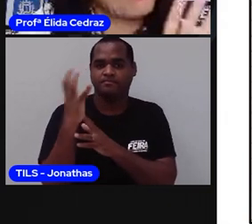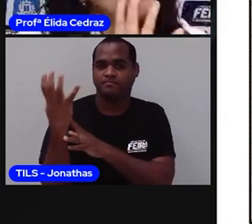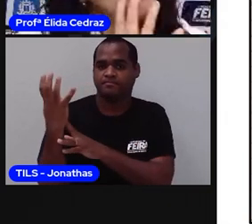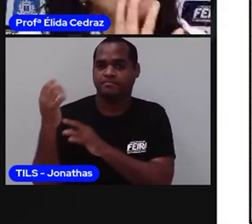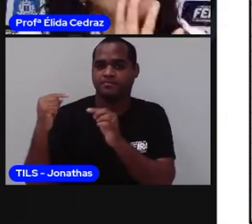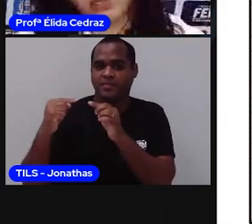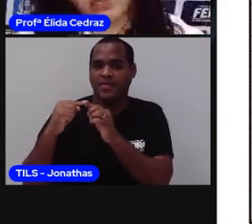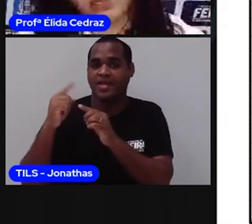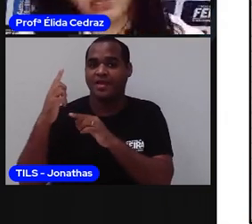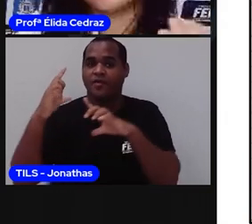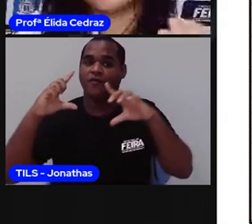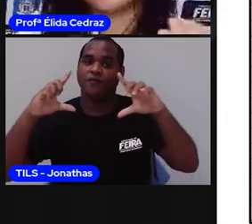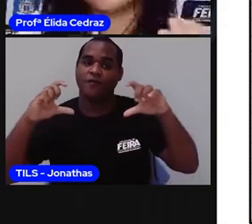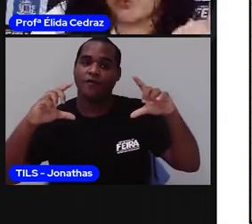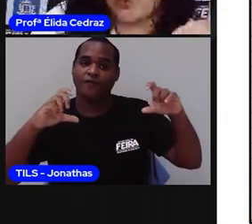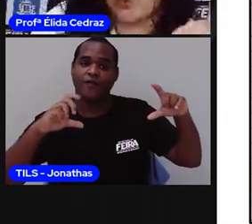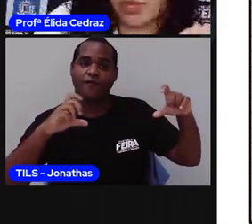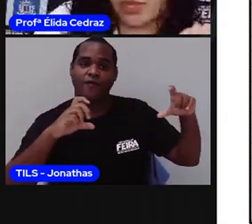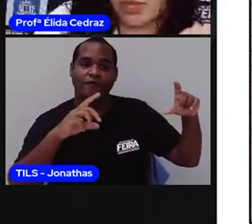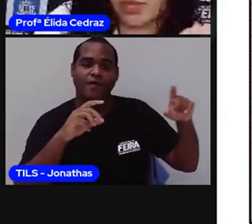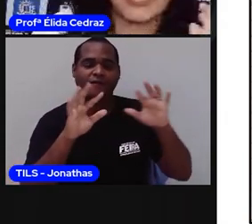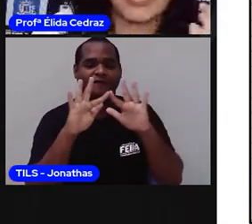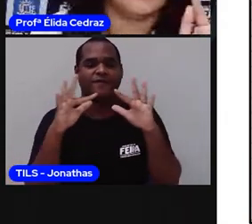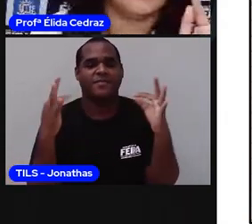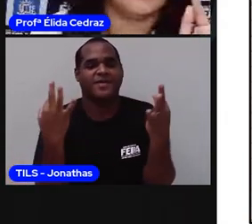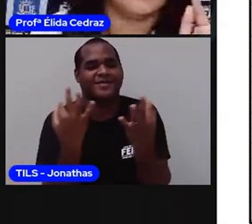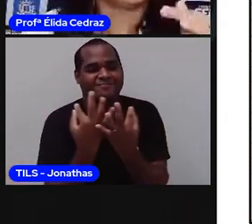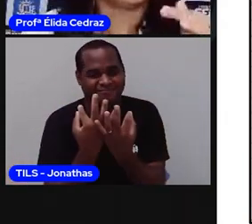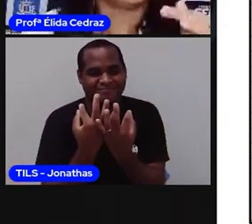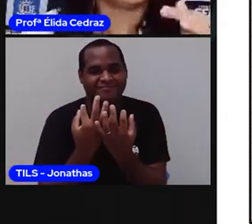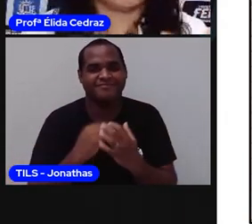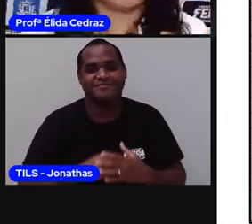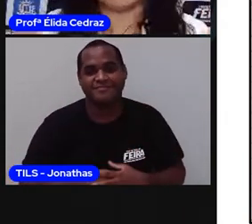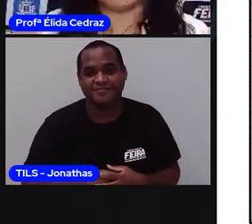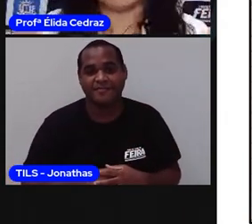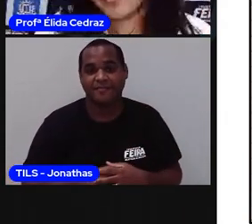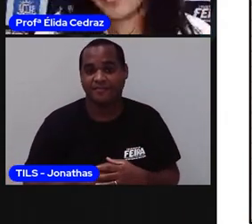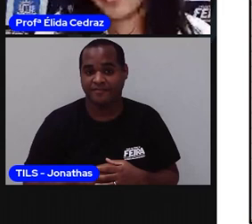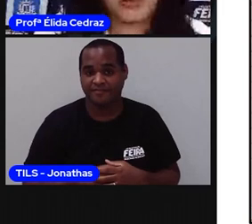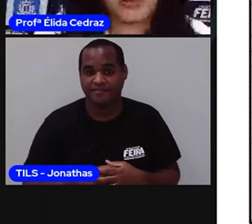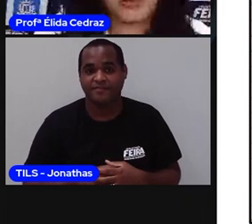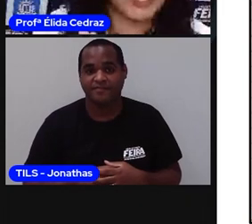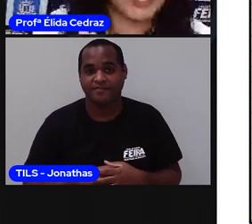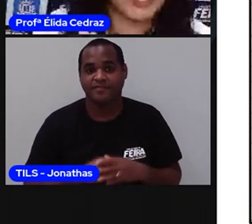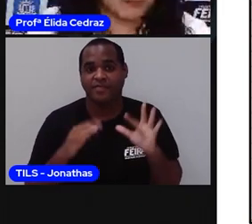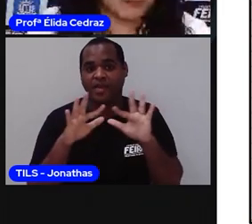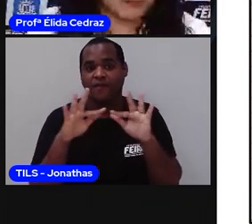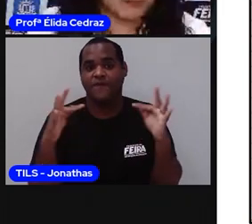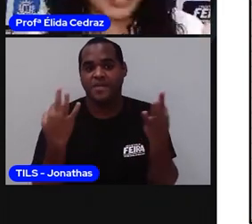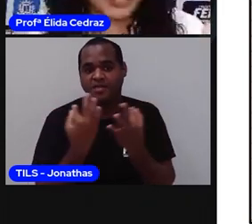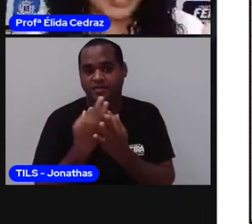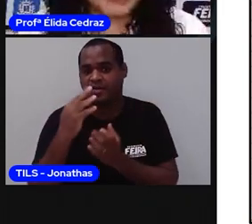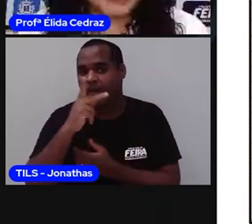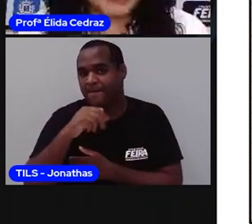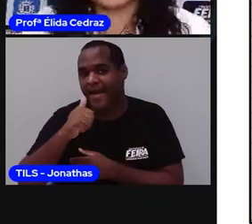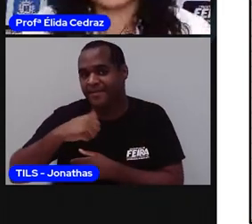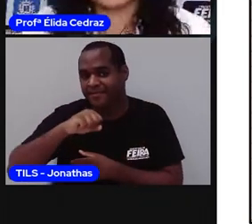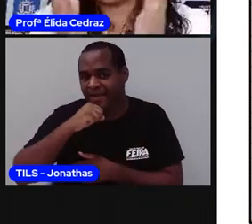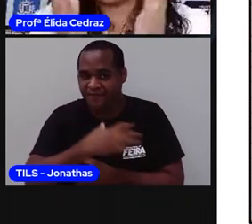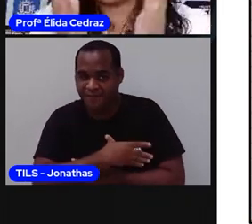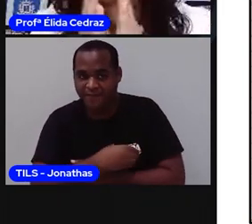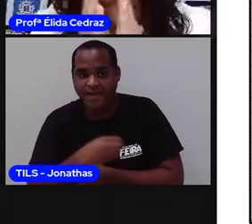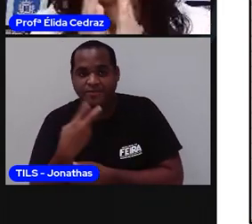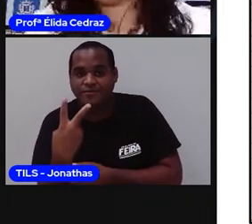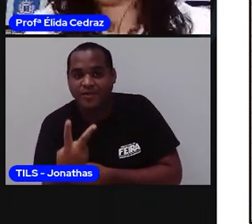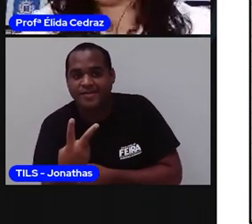formada por fotos de uma só família. Tem a família formada por um pai, a mãe e dois filhos.